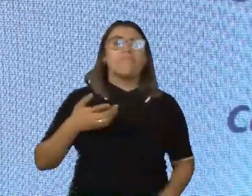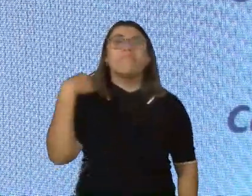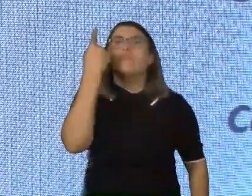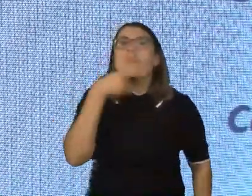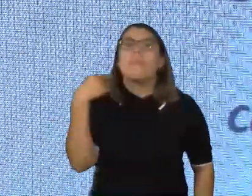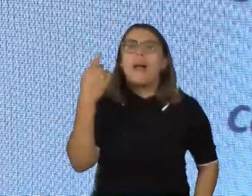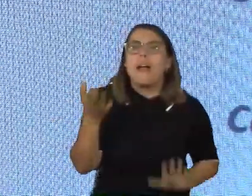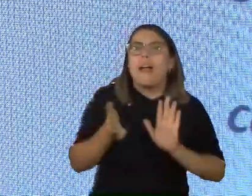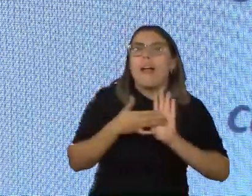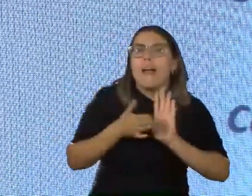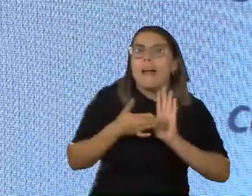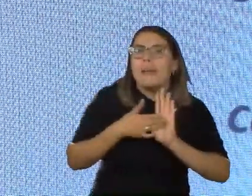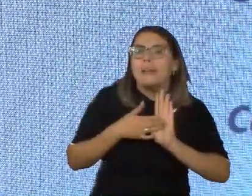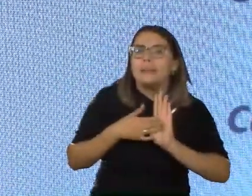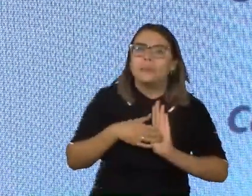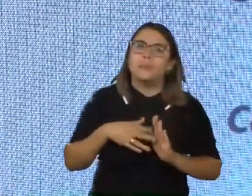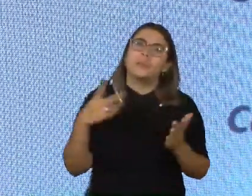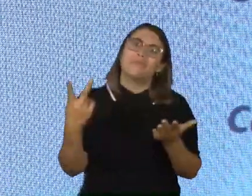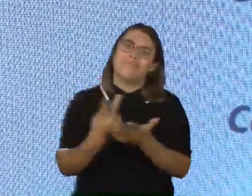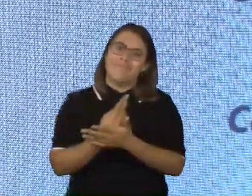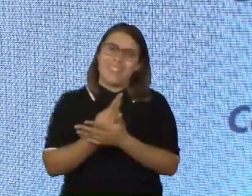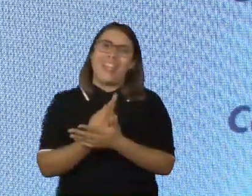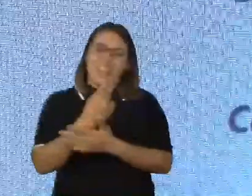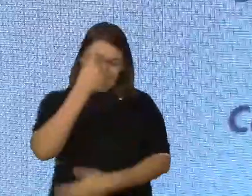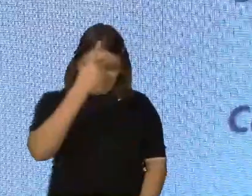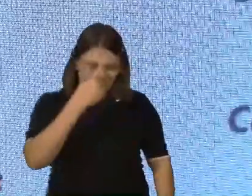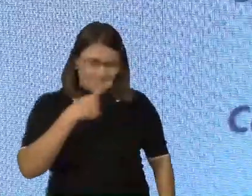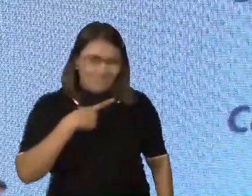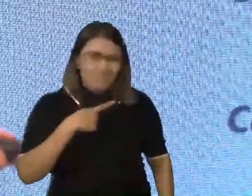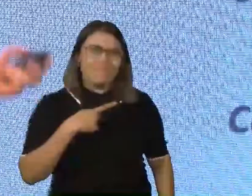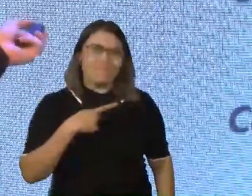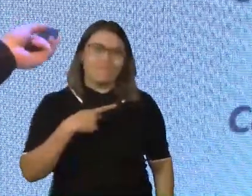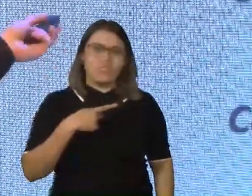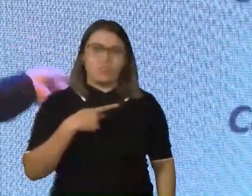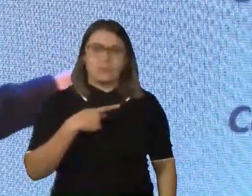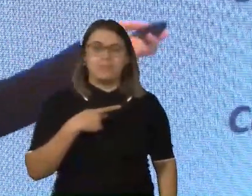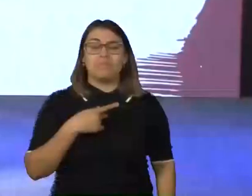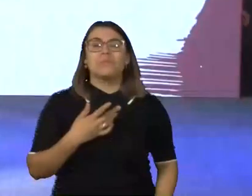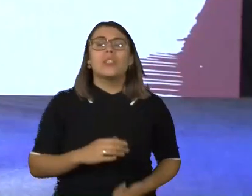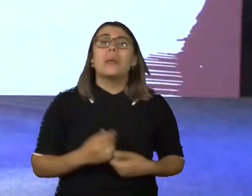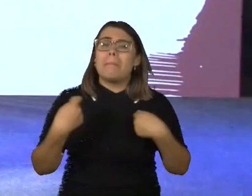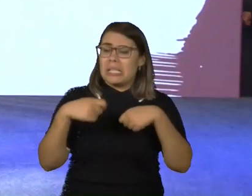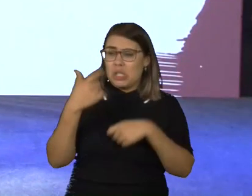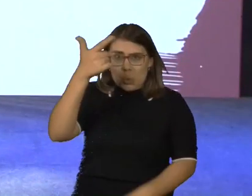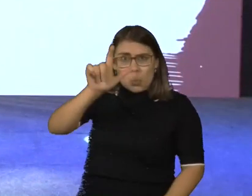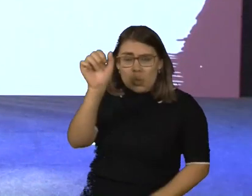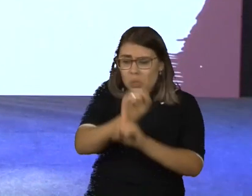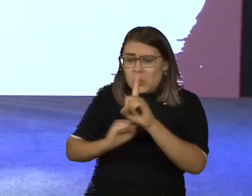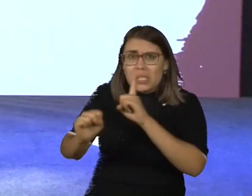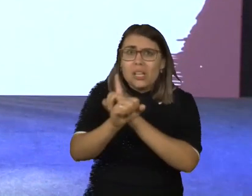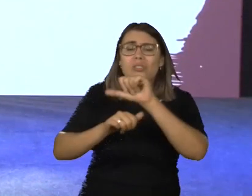imagem ali. O que a gente chama do egocentrismo, que faz sim parte de uma mente limitada. Cobro que o outro e a sociedade